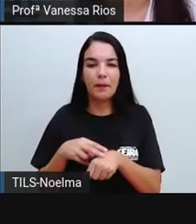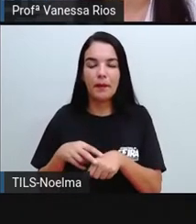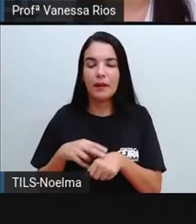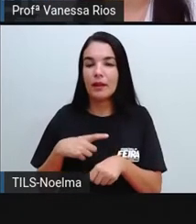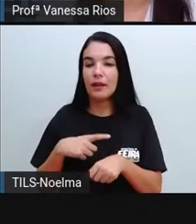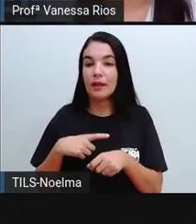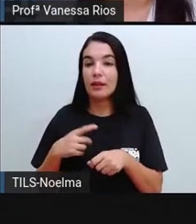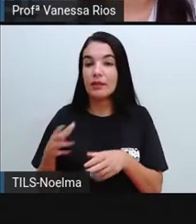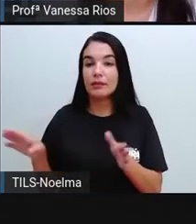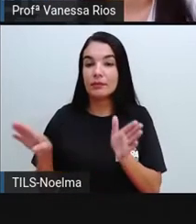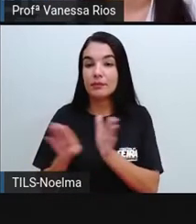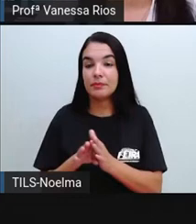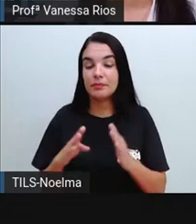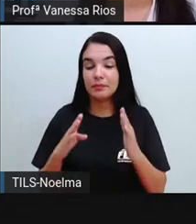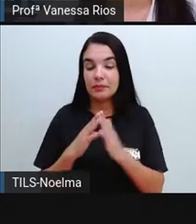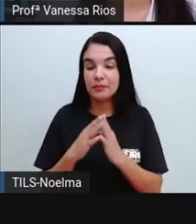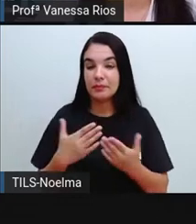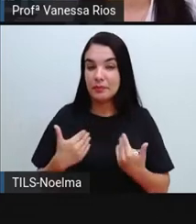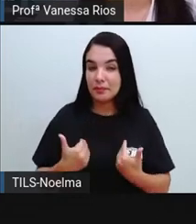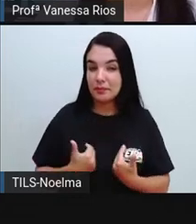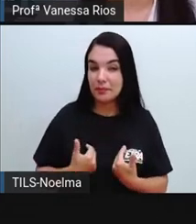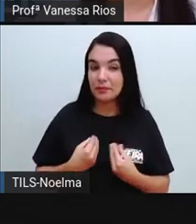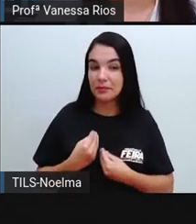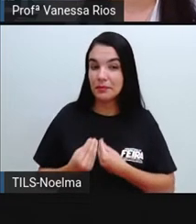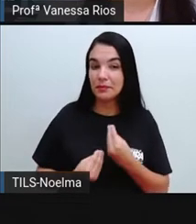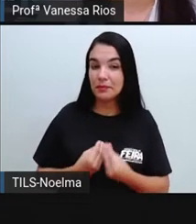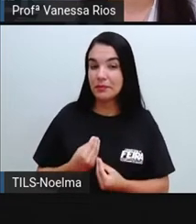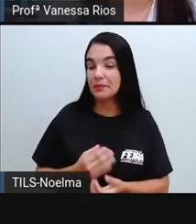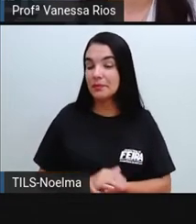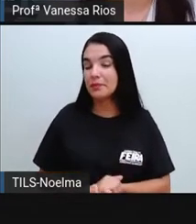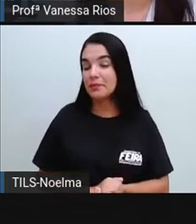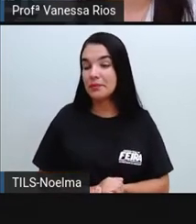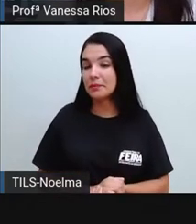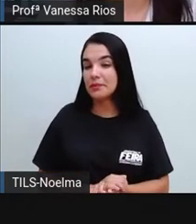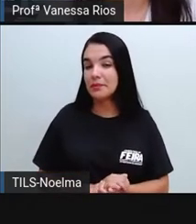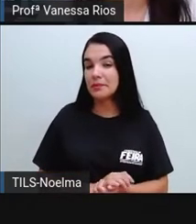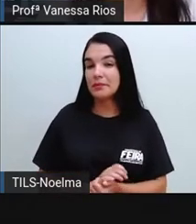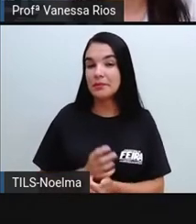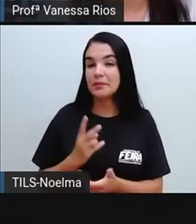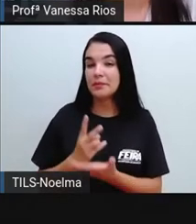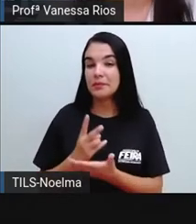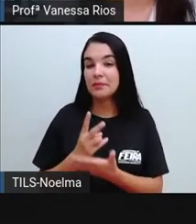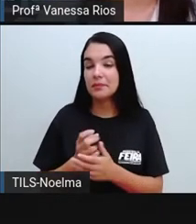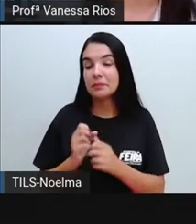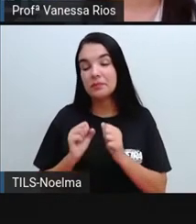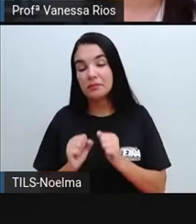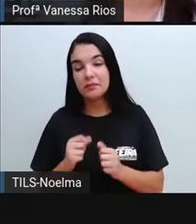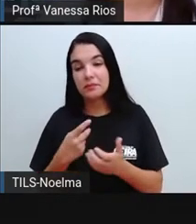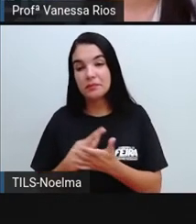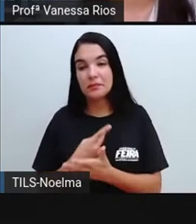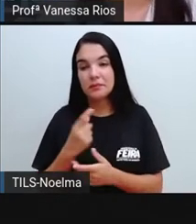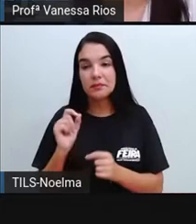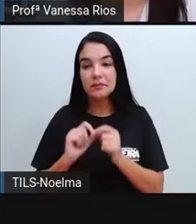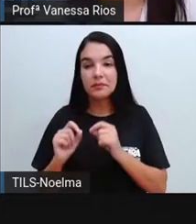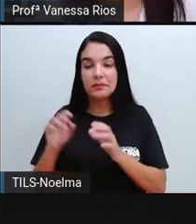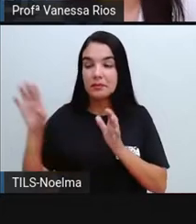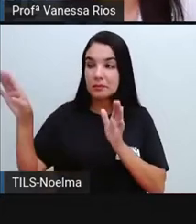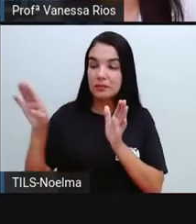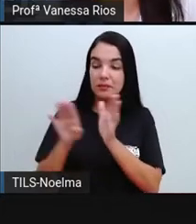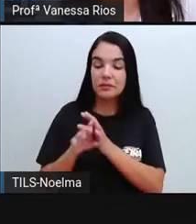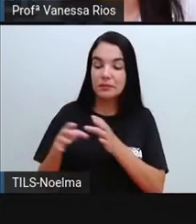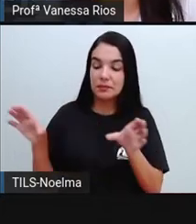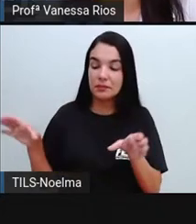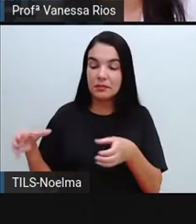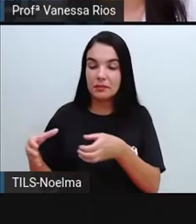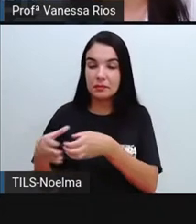chegam à nossa casa. Normalmente, aí elas vão estar vindo das pequenas produções, produções